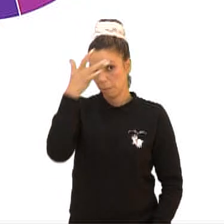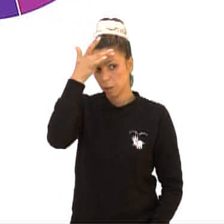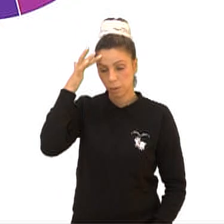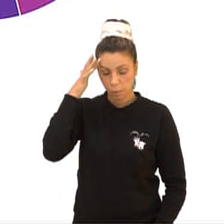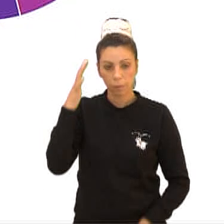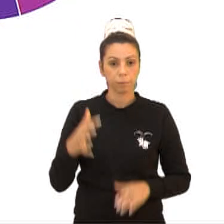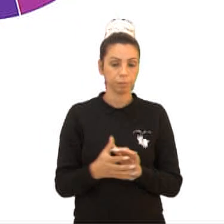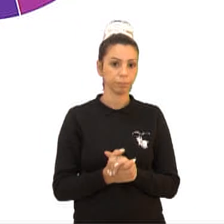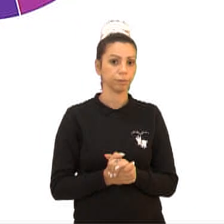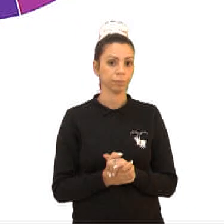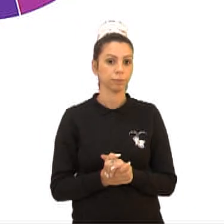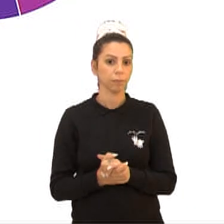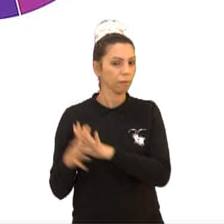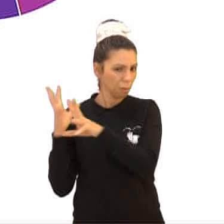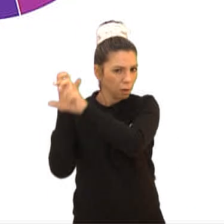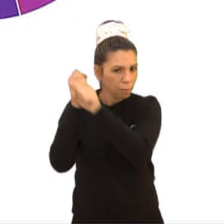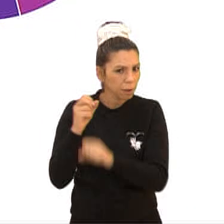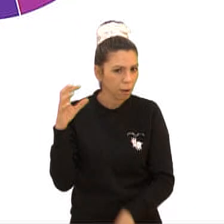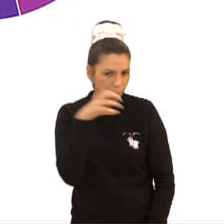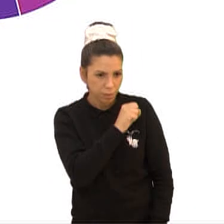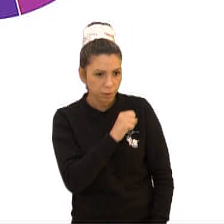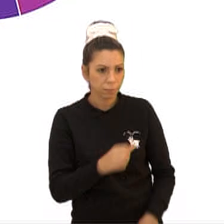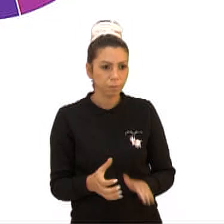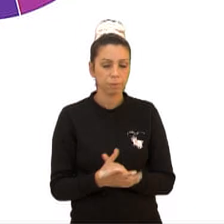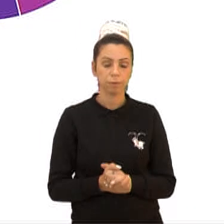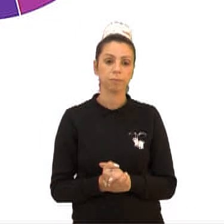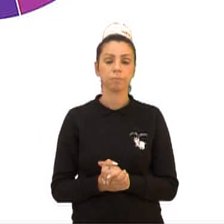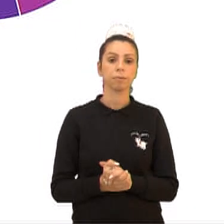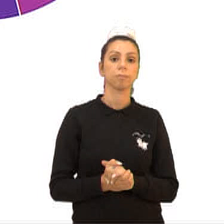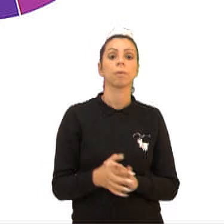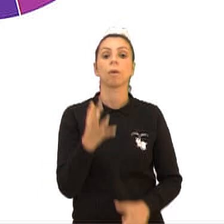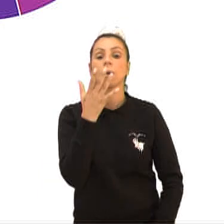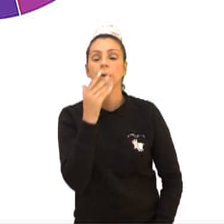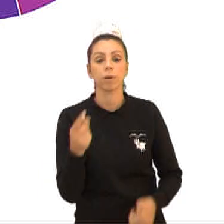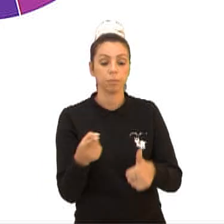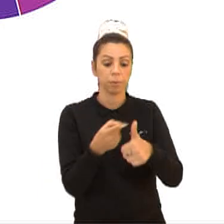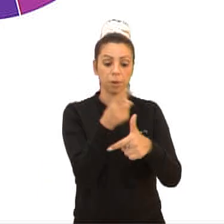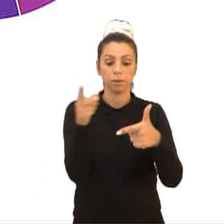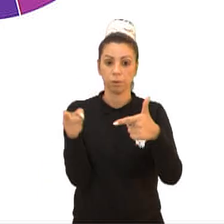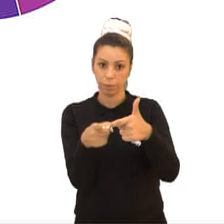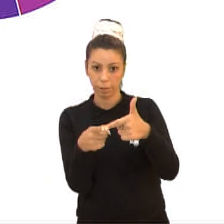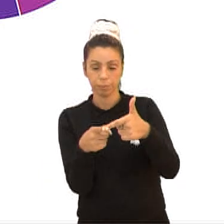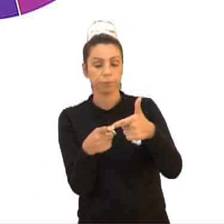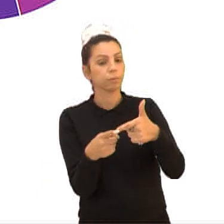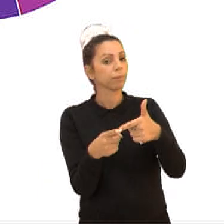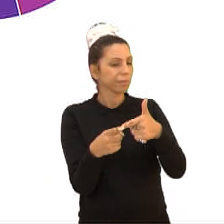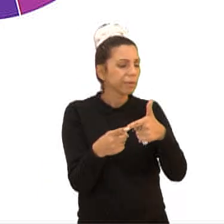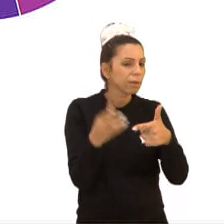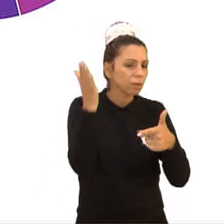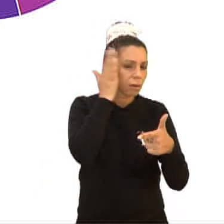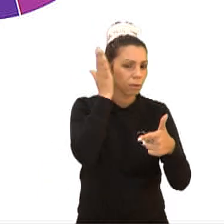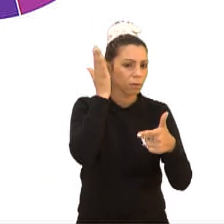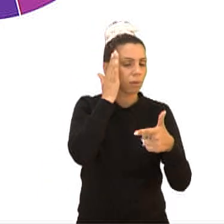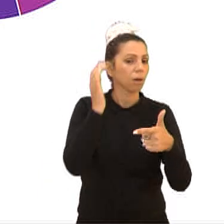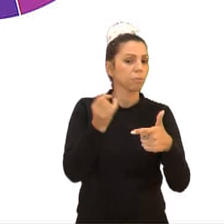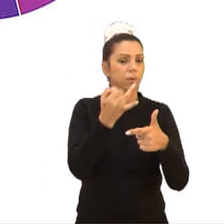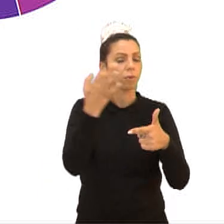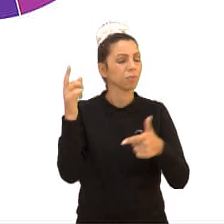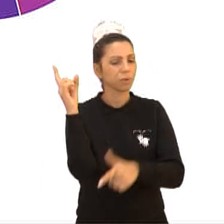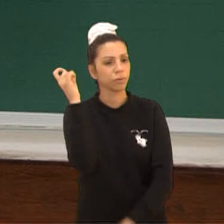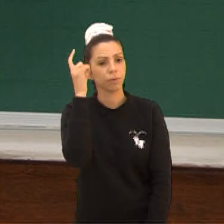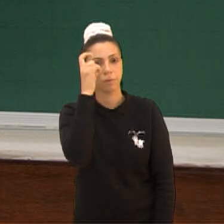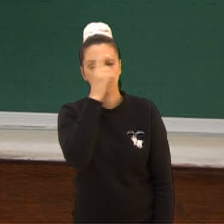fazer um toquezinho bem rapidinho de artes. Vamos falar uma coisinha bem rapidinho. Com relação a cores primárias e secundárias. Vocês já viram que nós temos, às vezes, certa